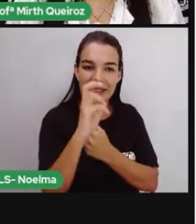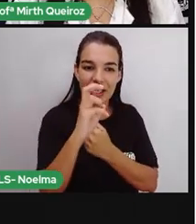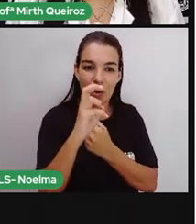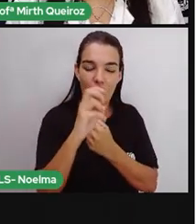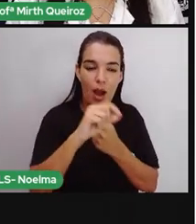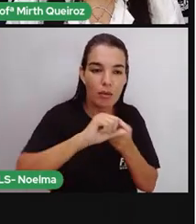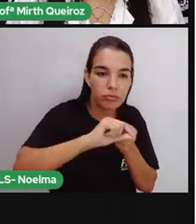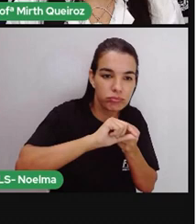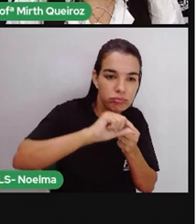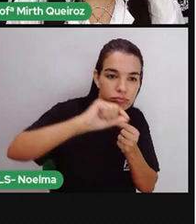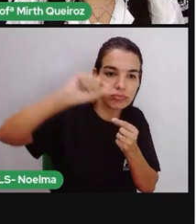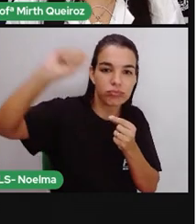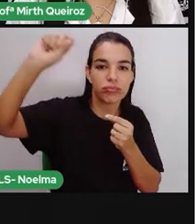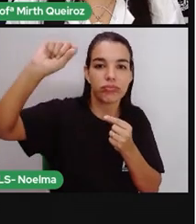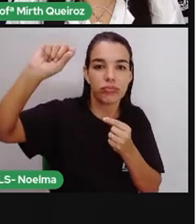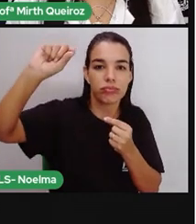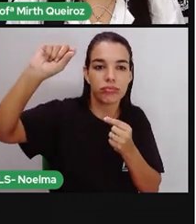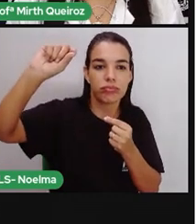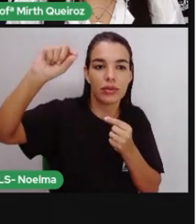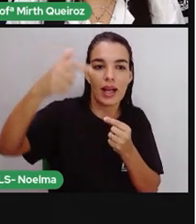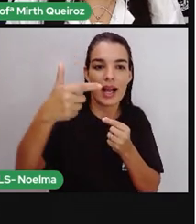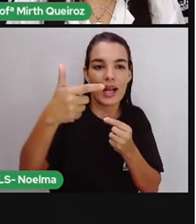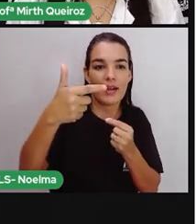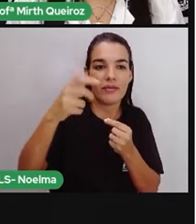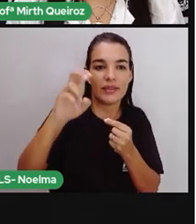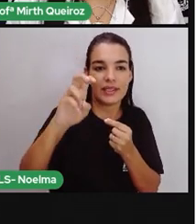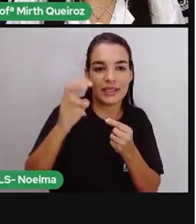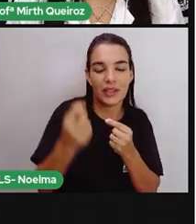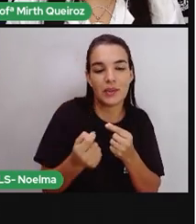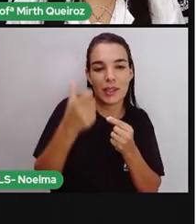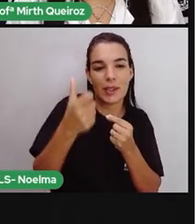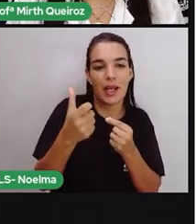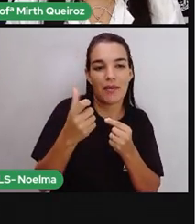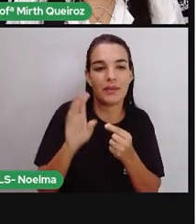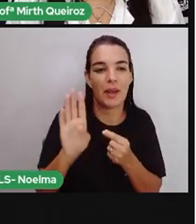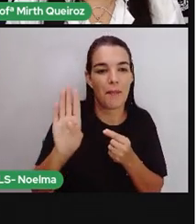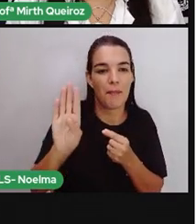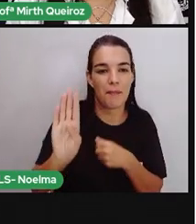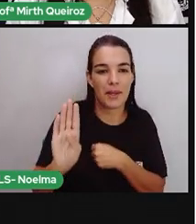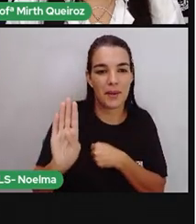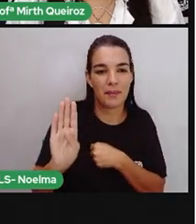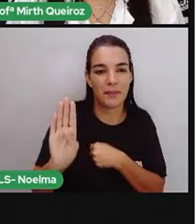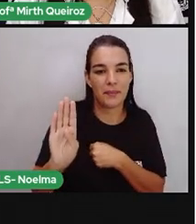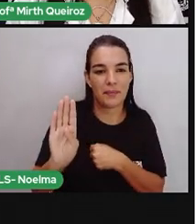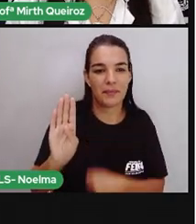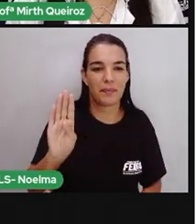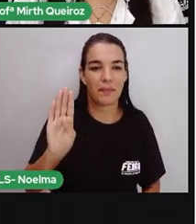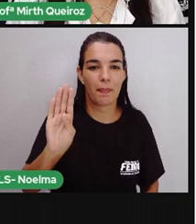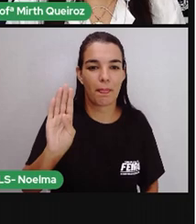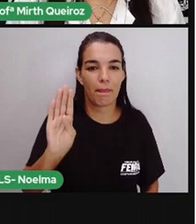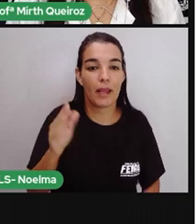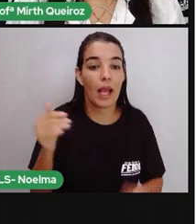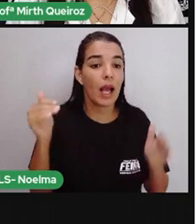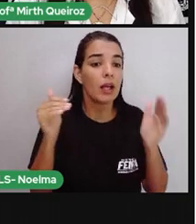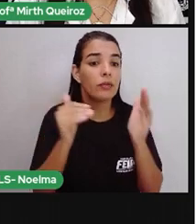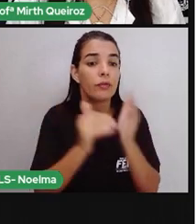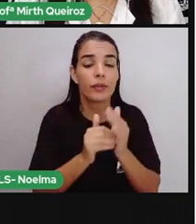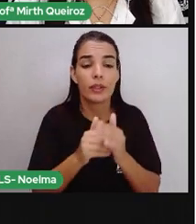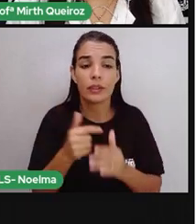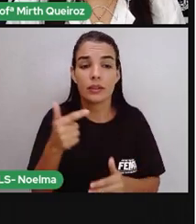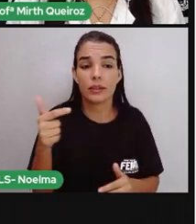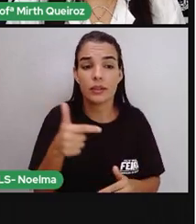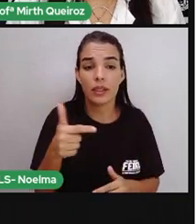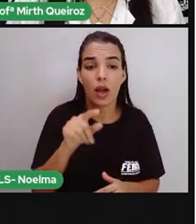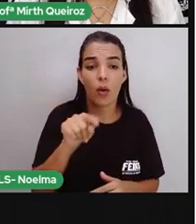25 centavos. Então, o cinco aí vai ser ligado à letra B. E, por fim, a espície